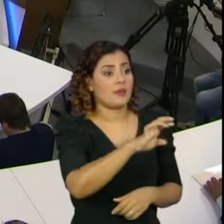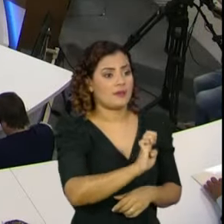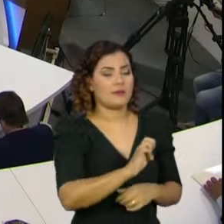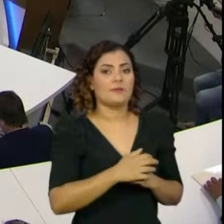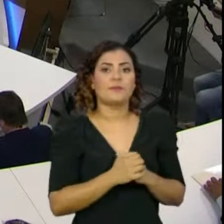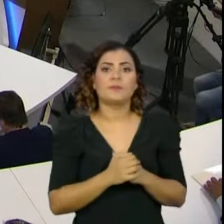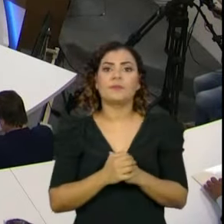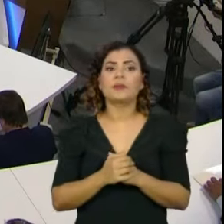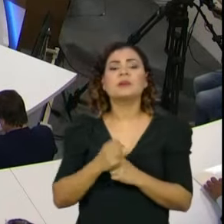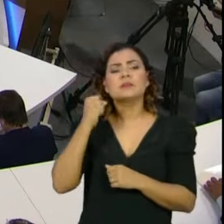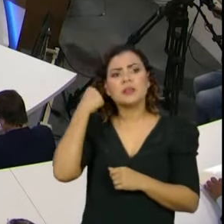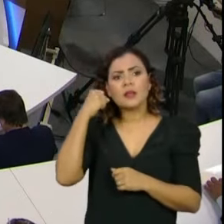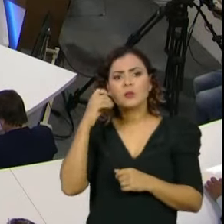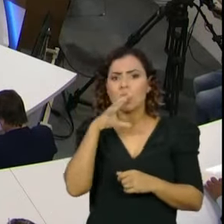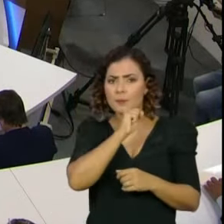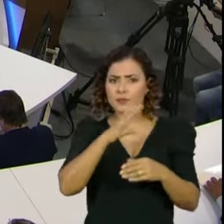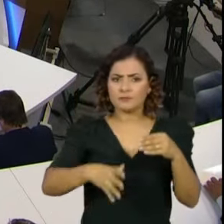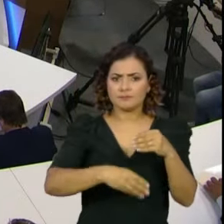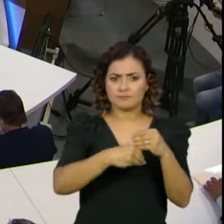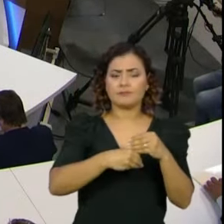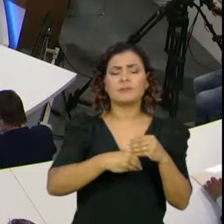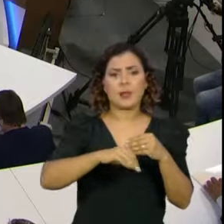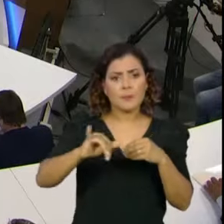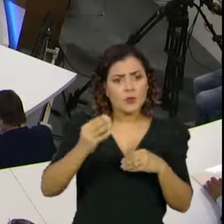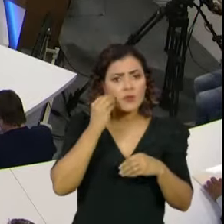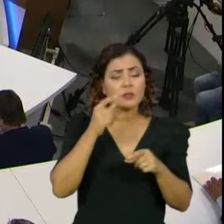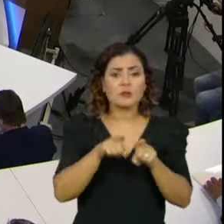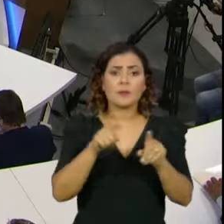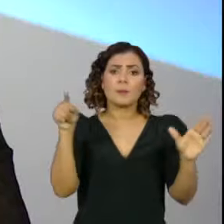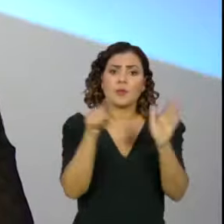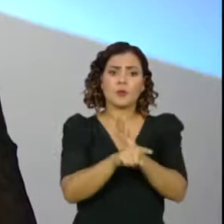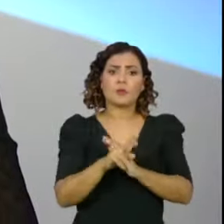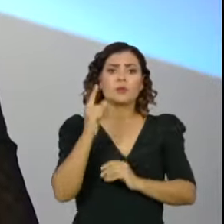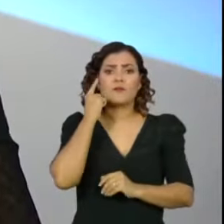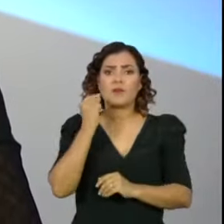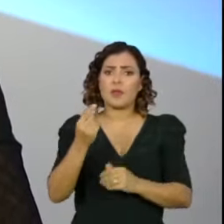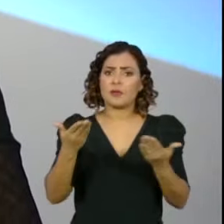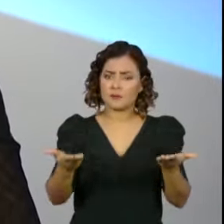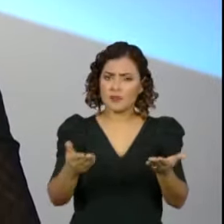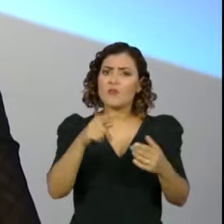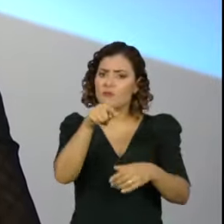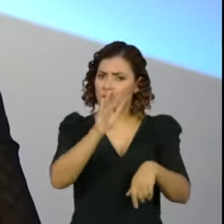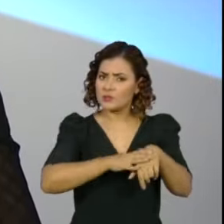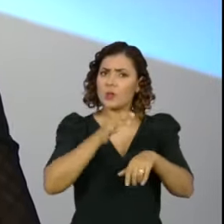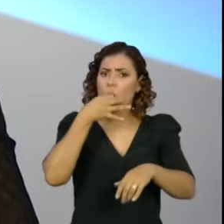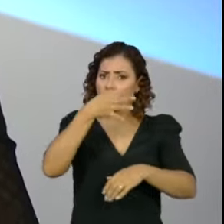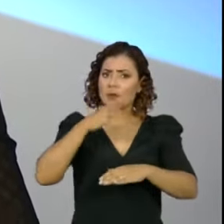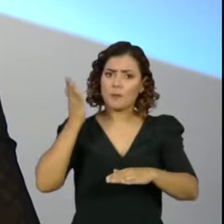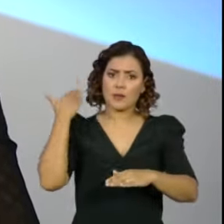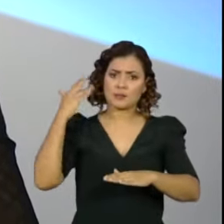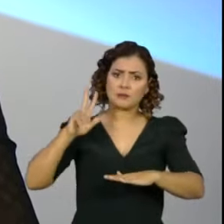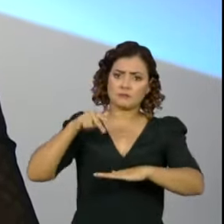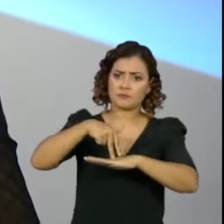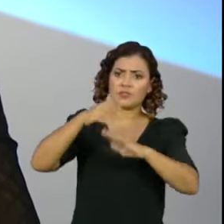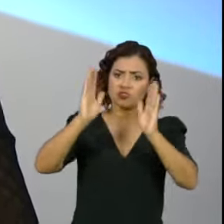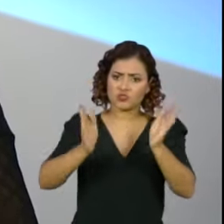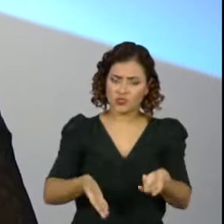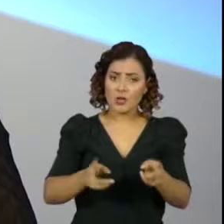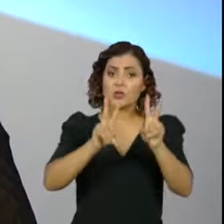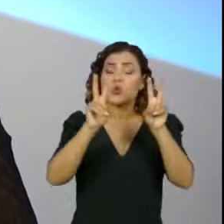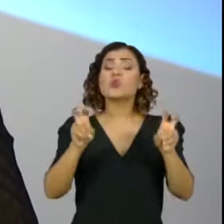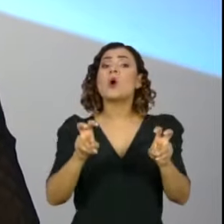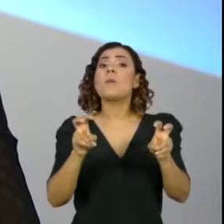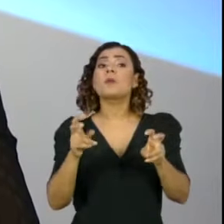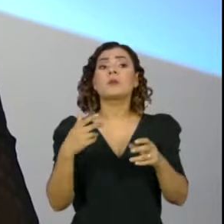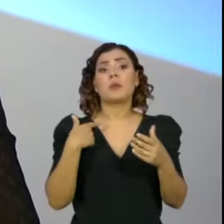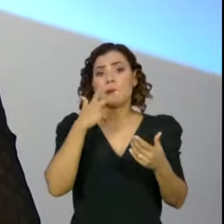Senador, pegando um gasto na pergunta do Bombig e também na pergunta feita pela Vera, o senhor já se posicionou anteriormente dizendo que acha